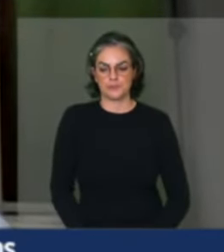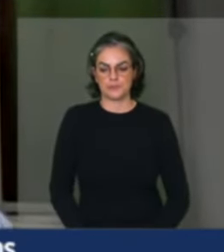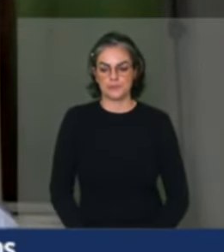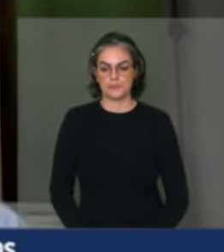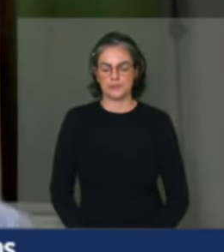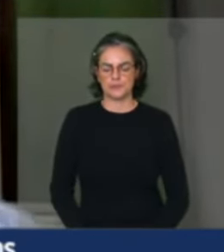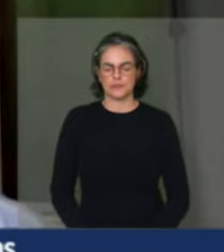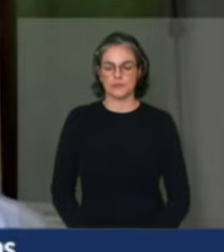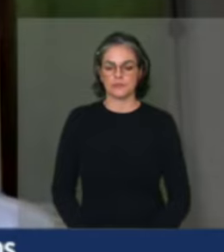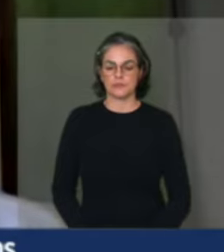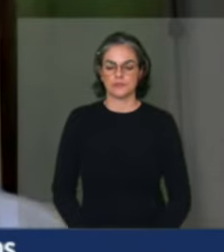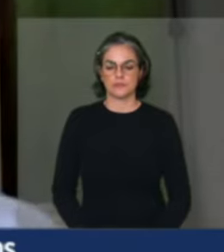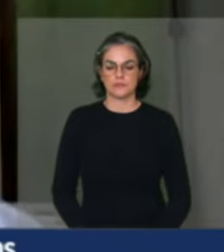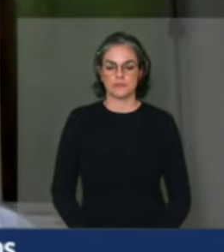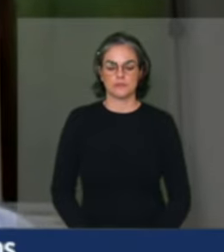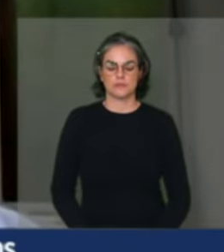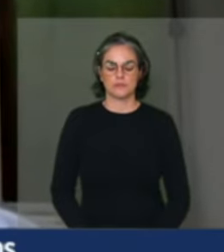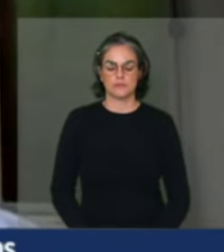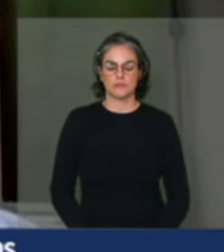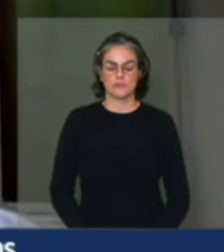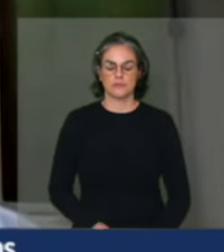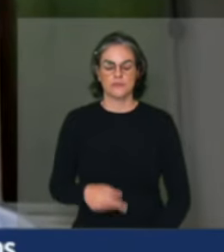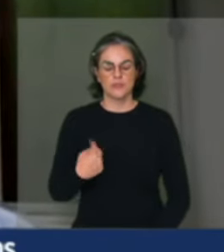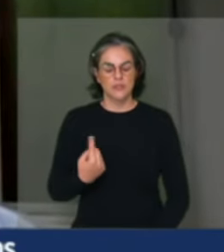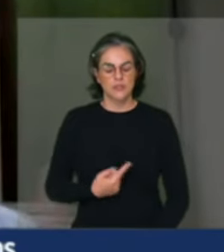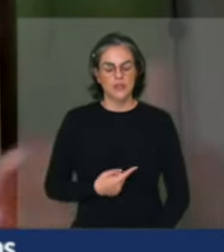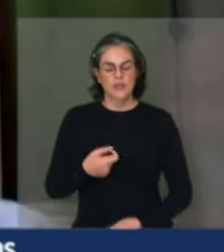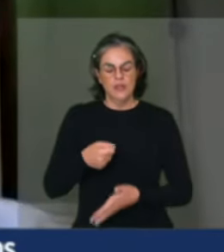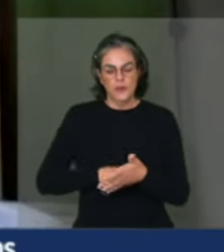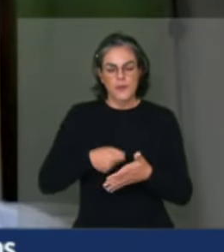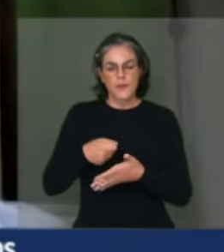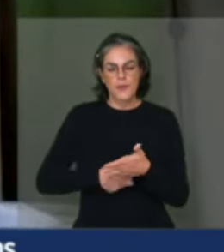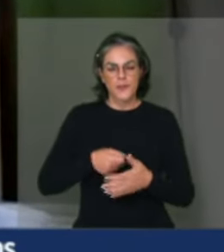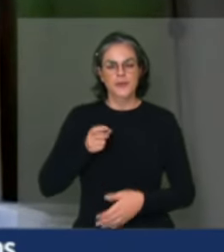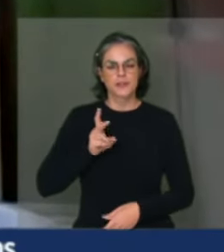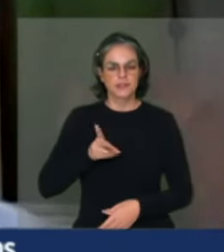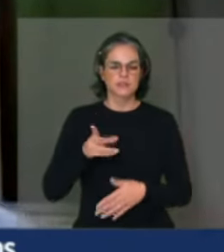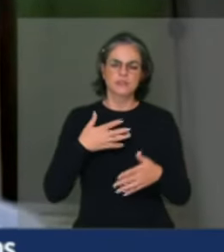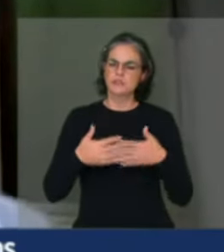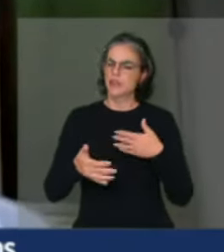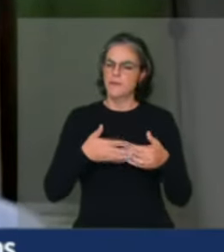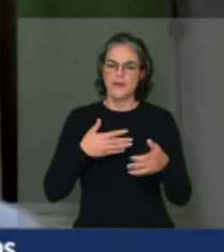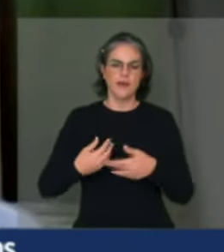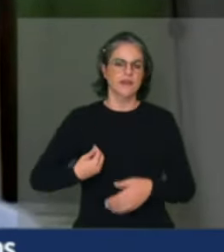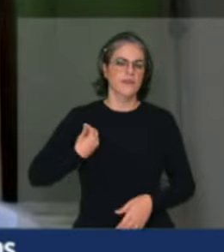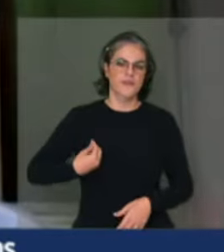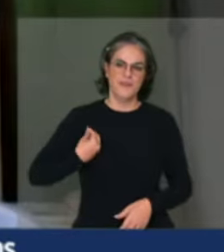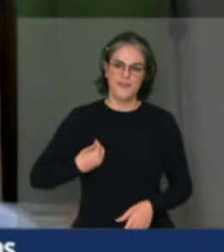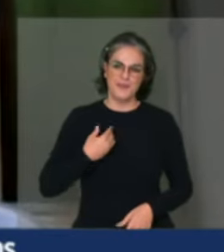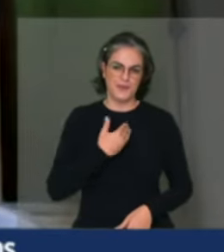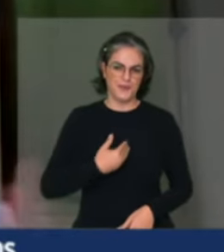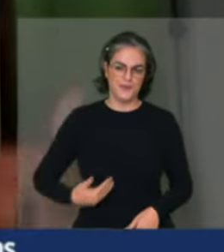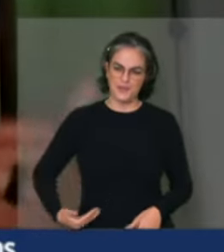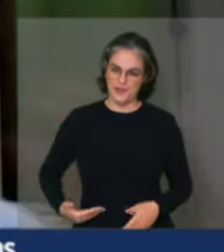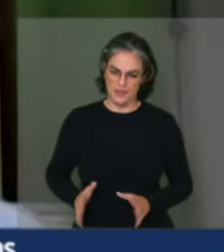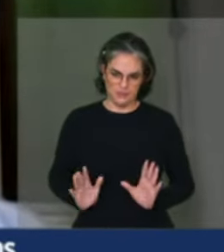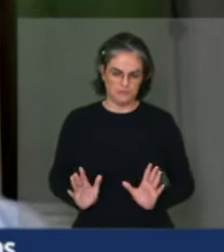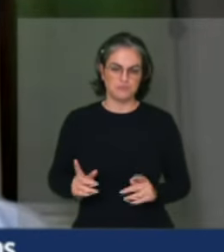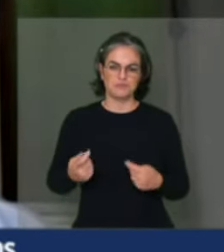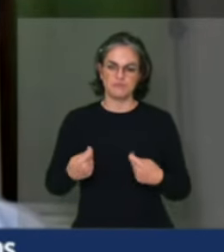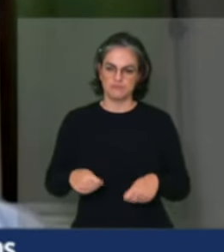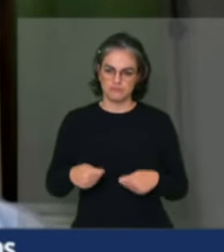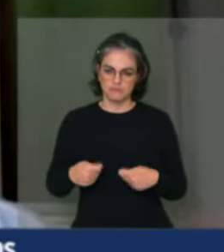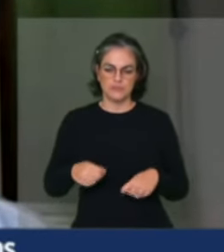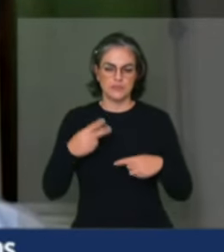A nossa luta será permanente, independente de quem está no governo. Nós precisamos de políticas públicas, precisamos de reformar